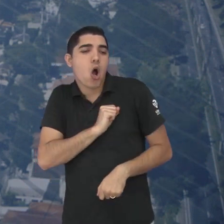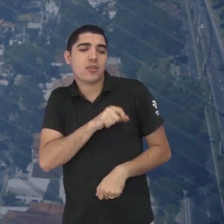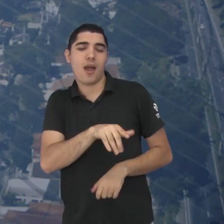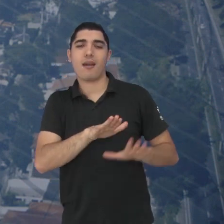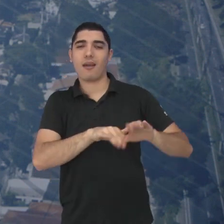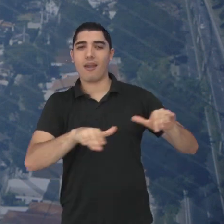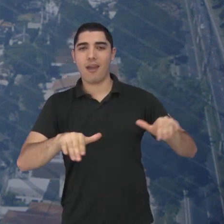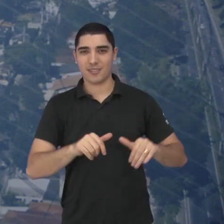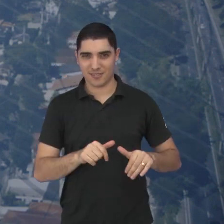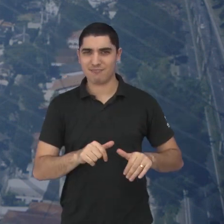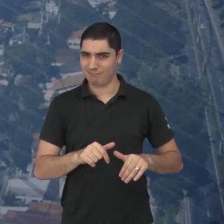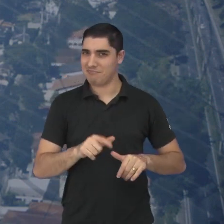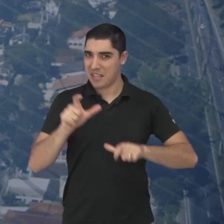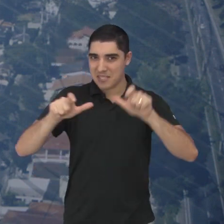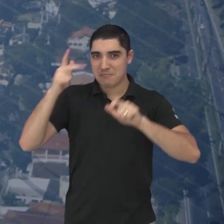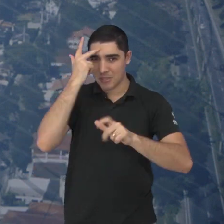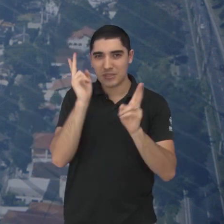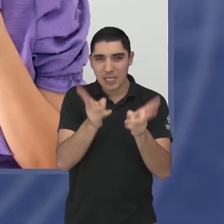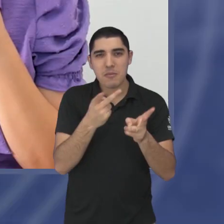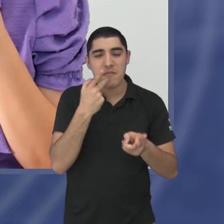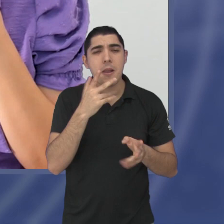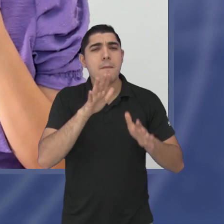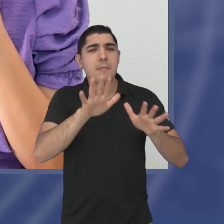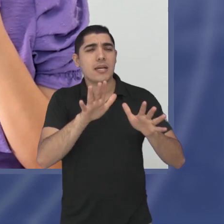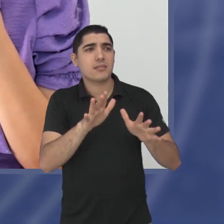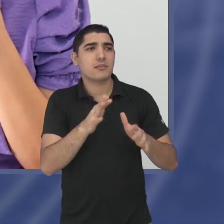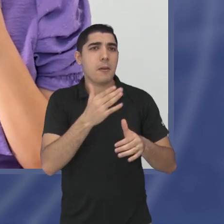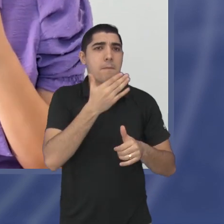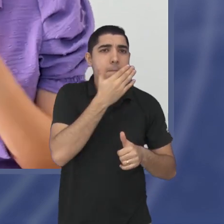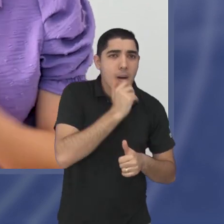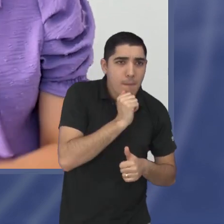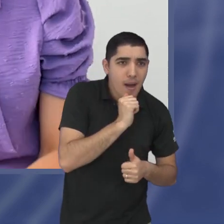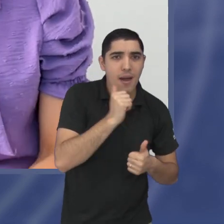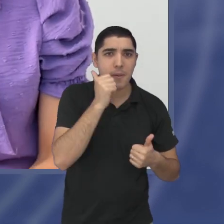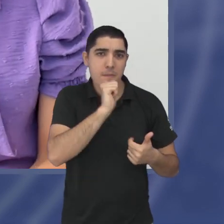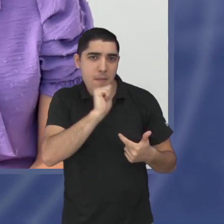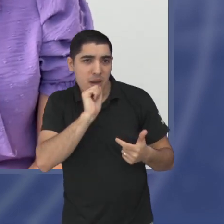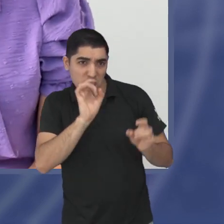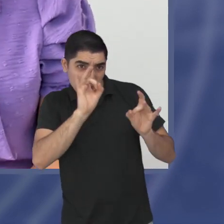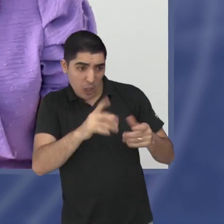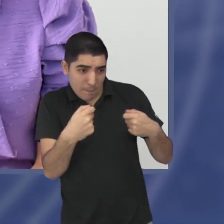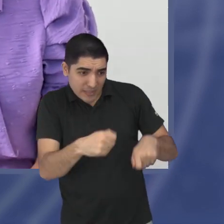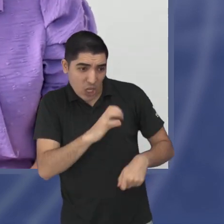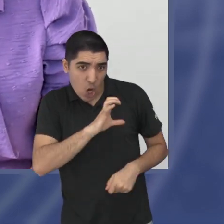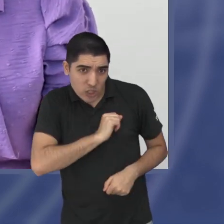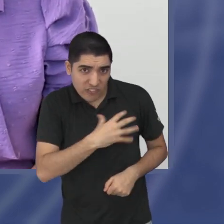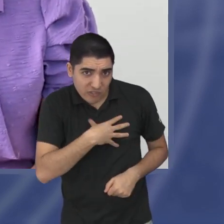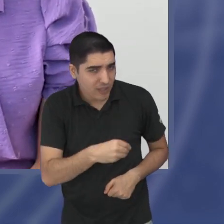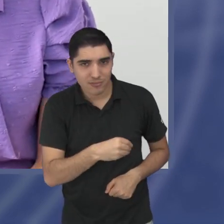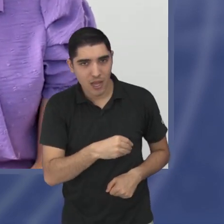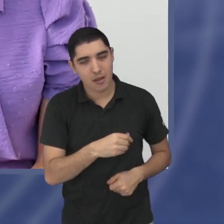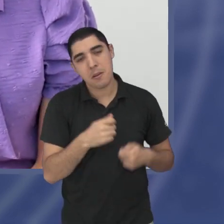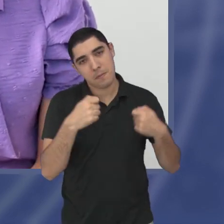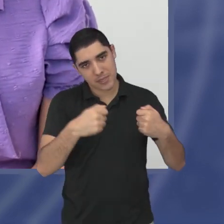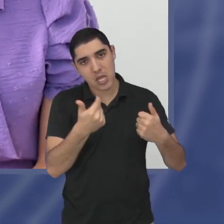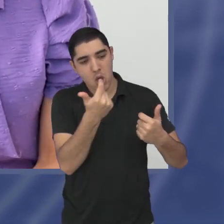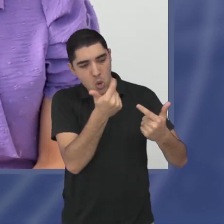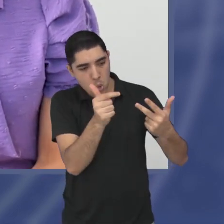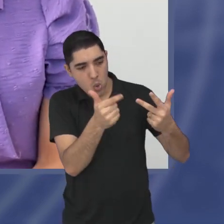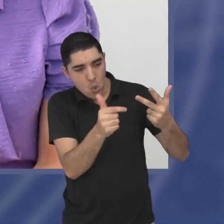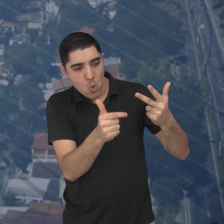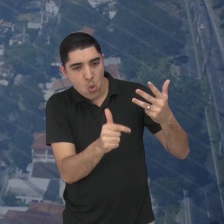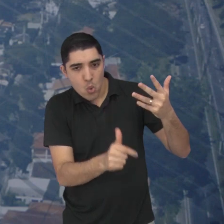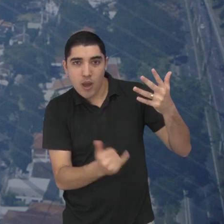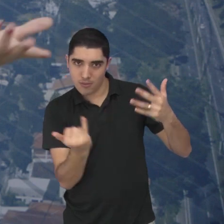em conta por muita gente. Mas também, para ser mãe e pai, não trata-se só disso, né, gente? É preciso. Tem outras coisitas mais